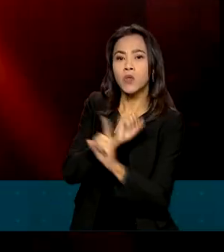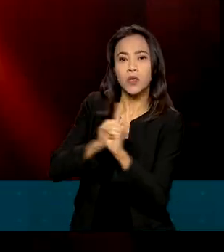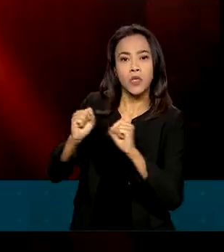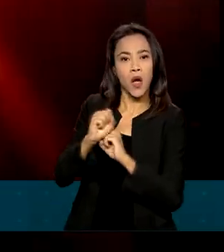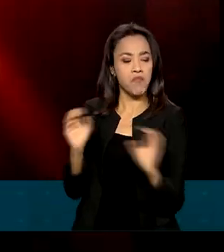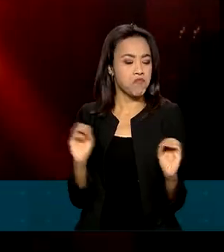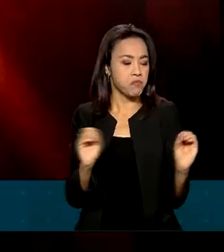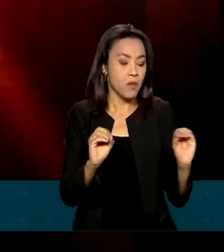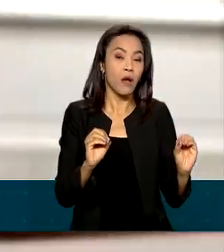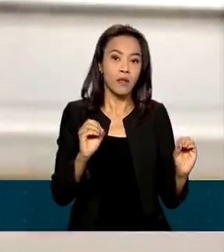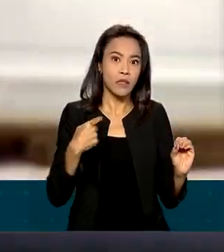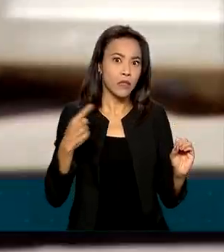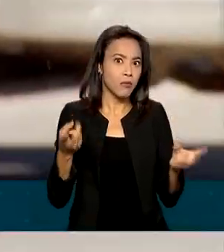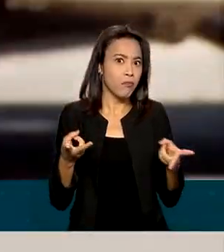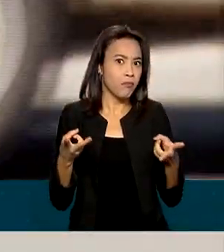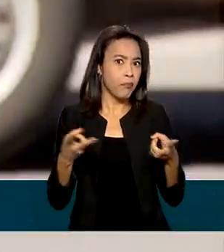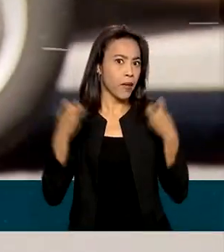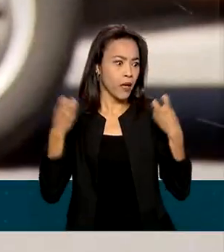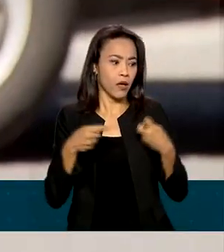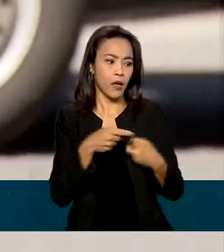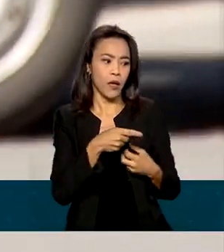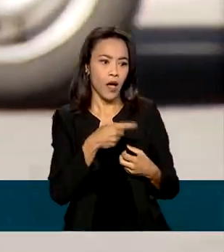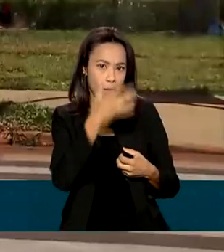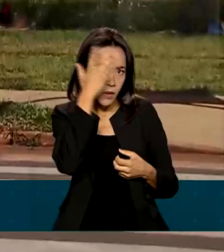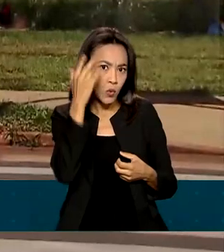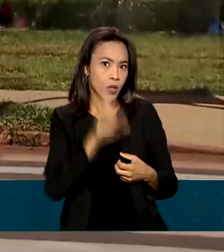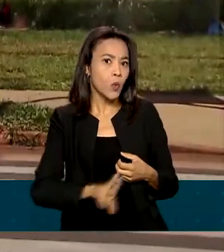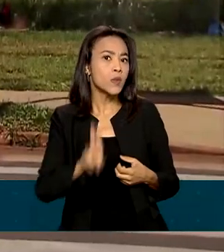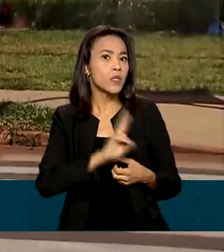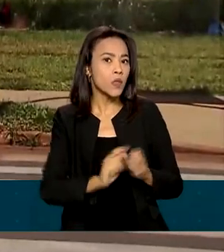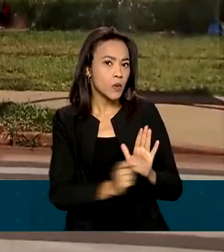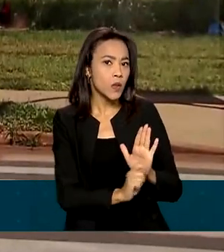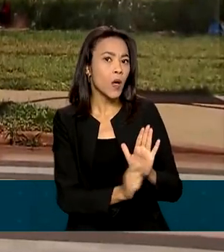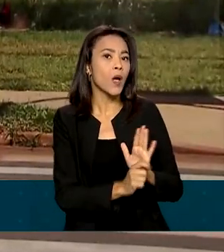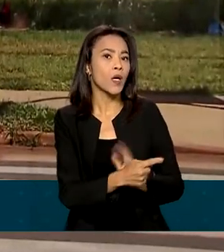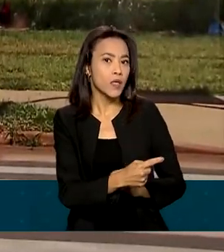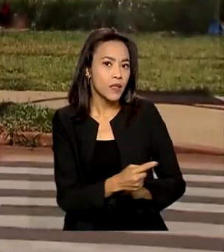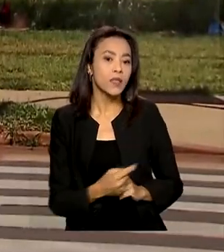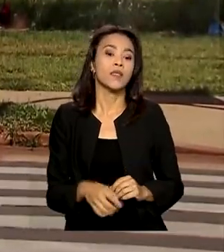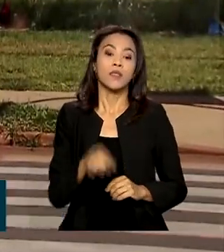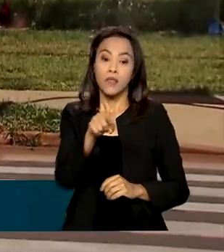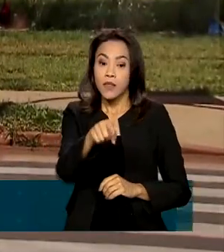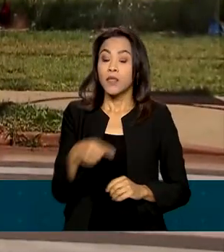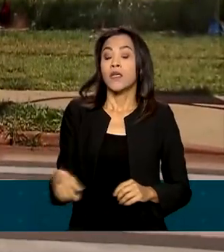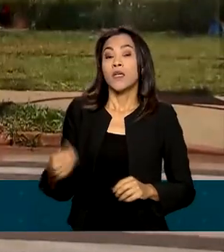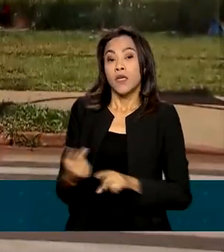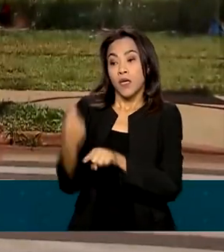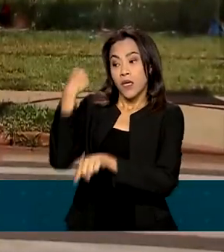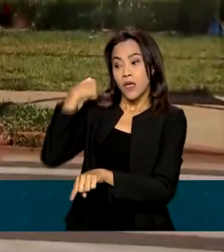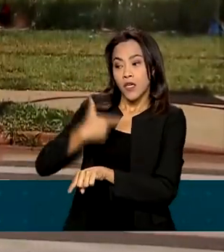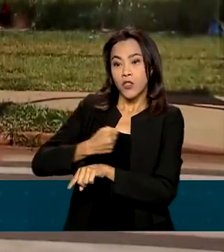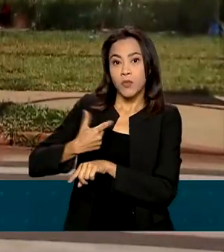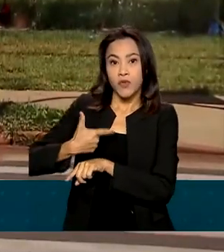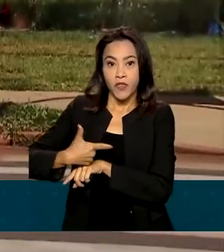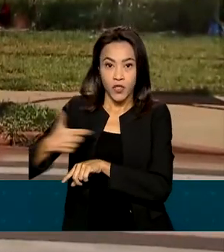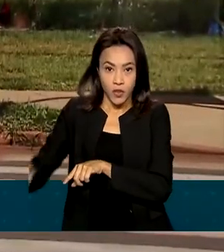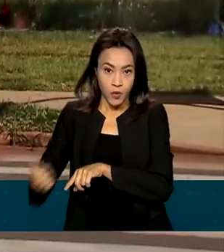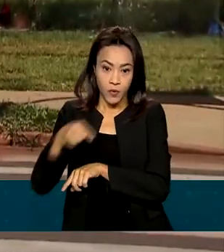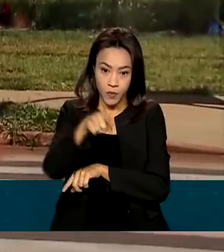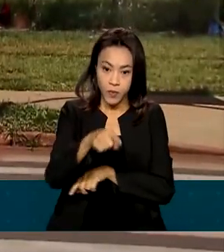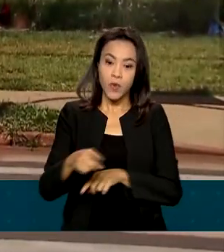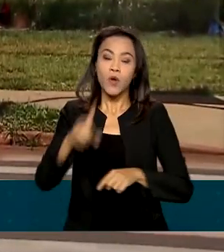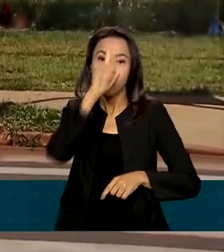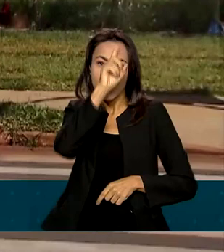indicar que uma pessoa está fazendo uso de drogas. Em 2021, o Sistema Único de Saúde atendeu cerca de